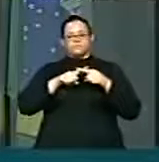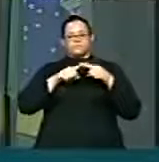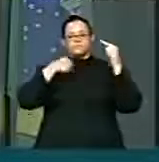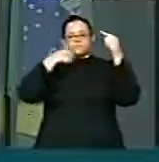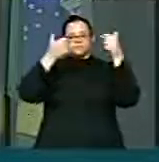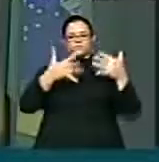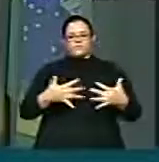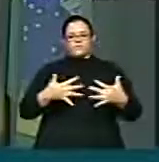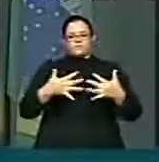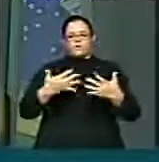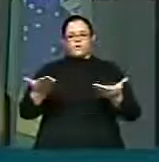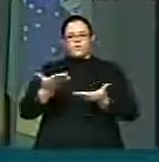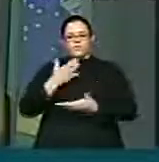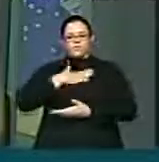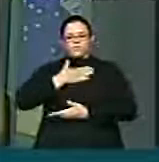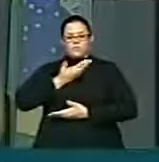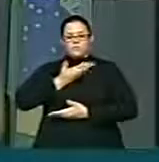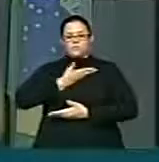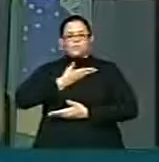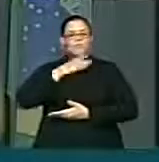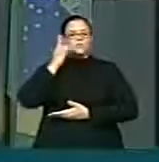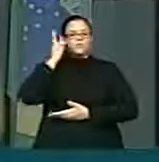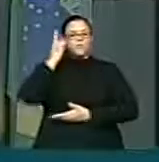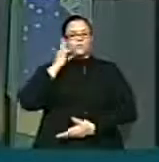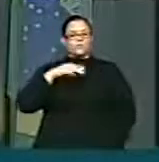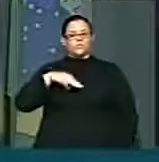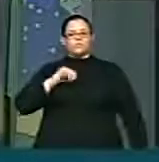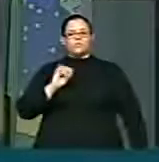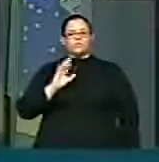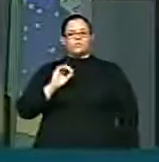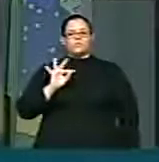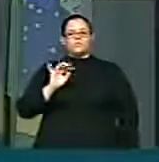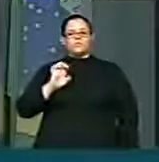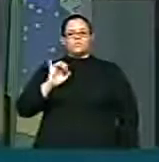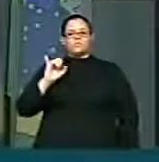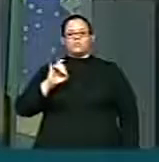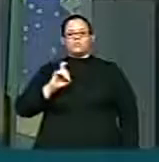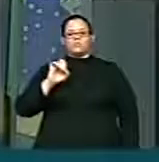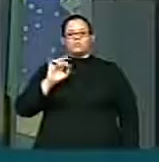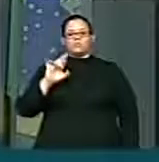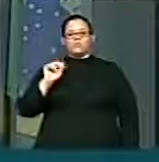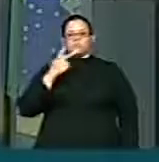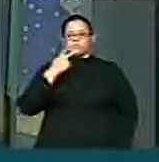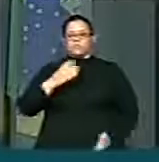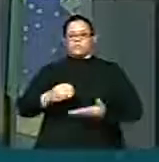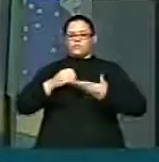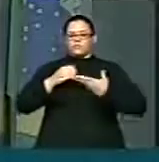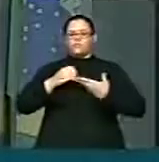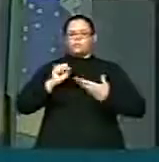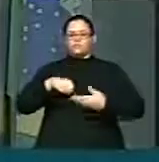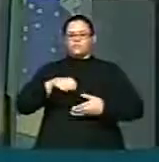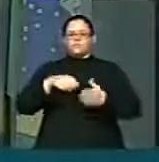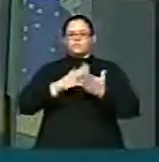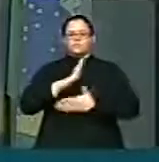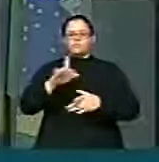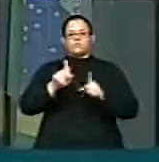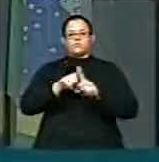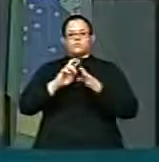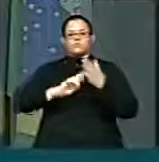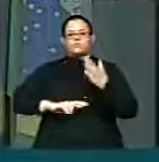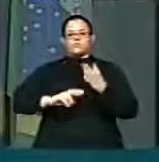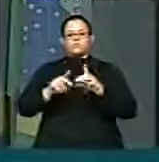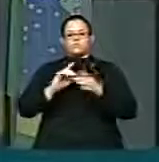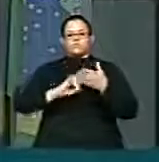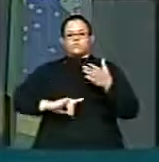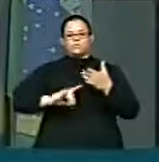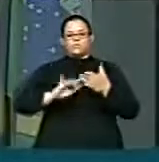estou ouvindo aqui o meu amigo deputado Miro Teixeira também se solidarizando e dizendo que vai também aprovar o relatório. O